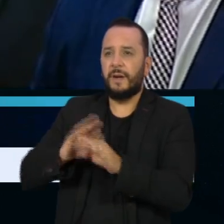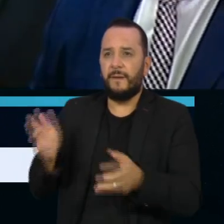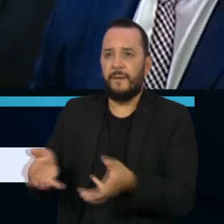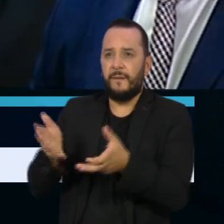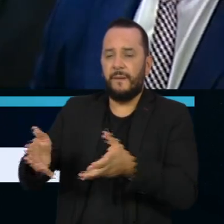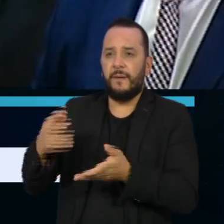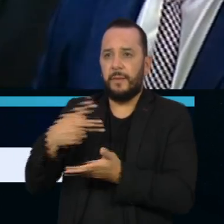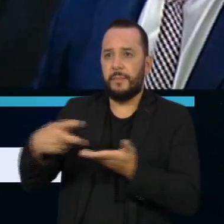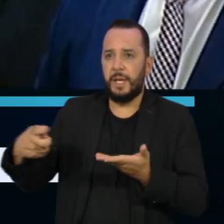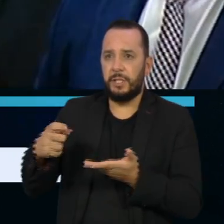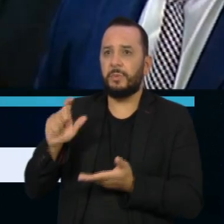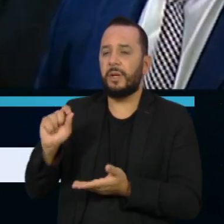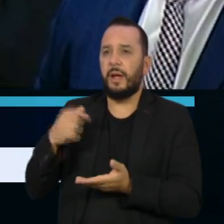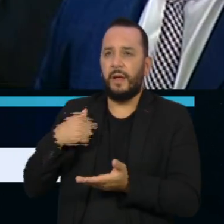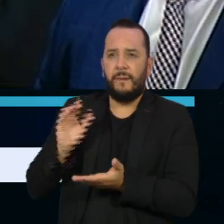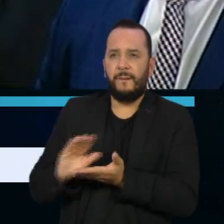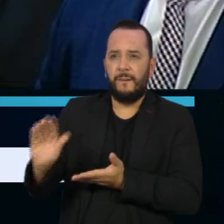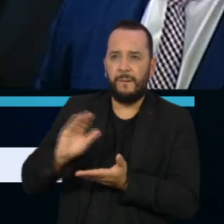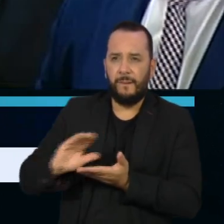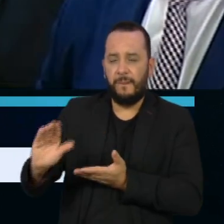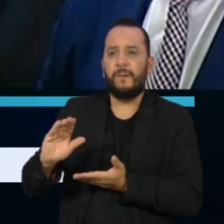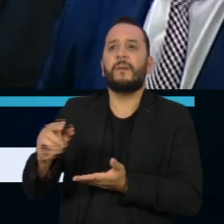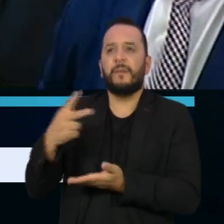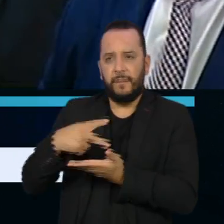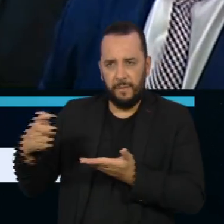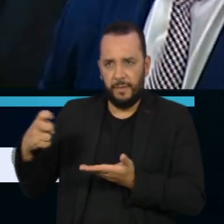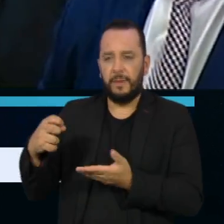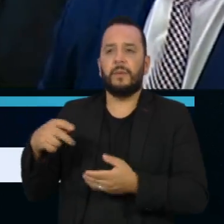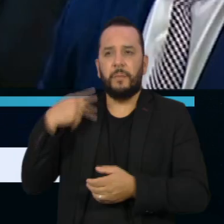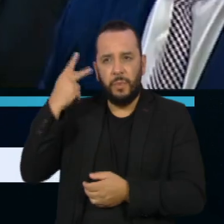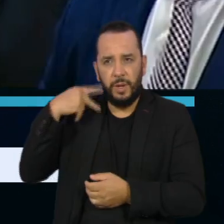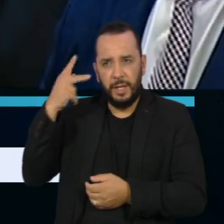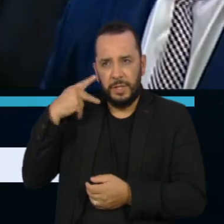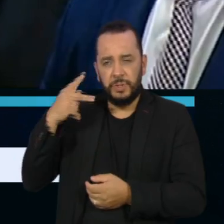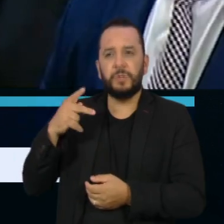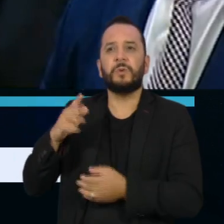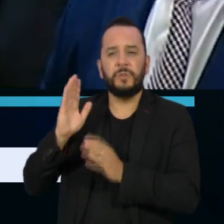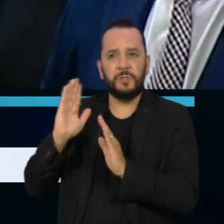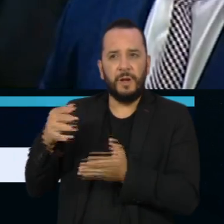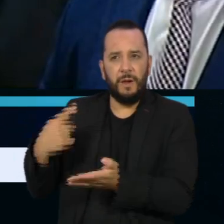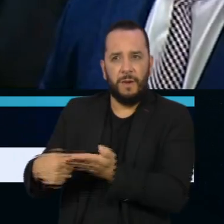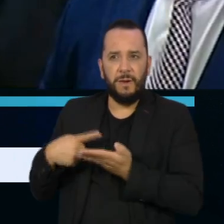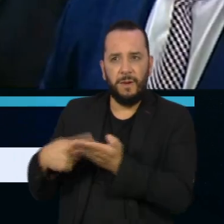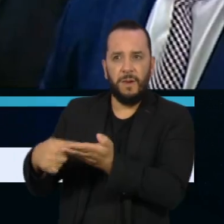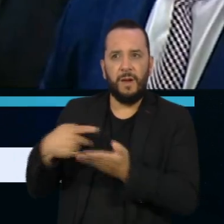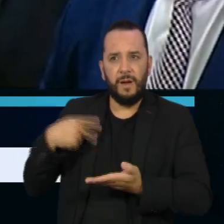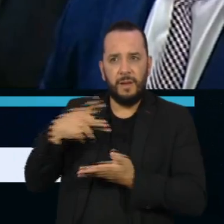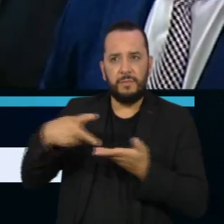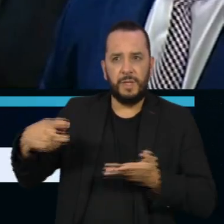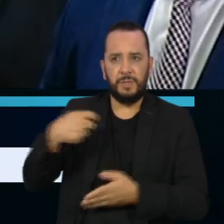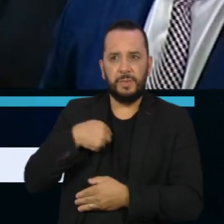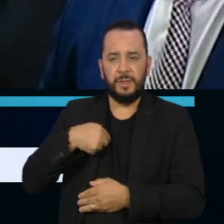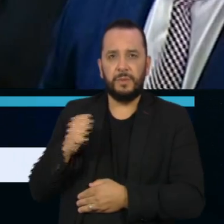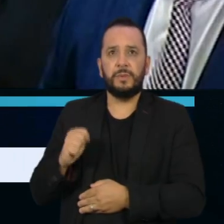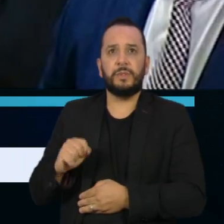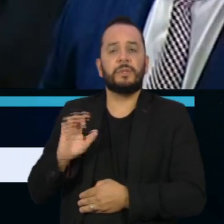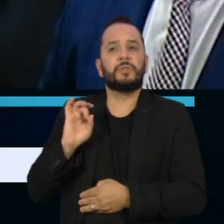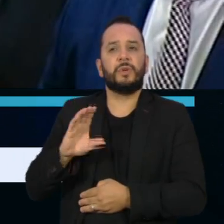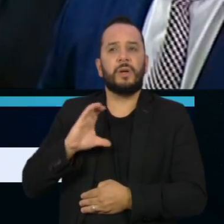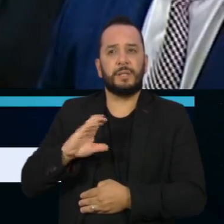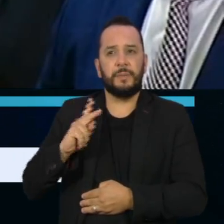financeiramente, quem patrocinou o meu impeachment politicamente de forma ilícita, só a CPI,